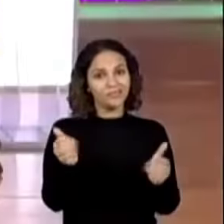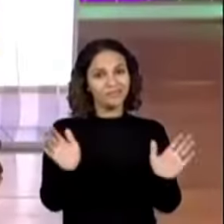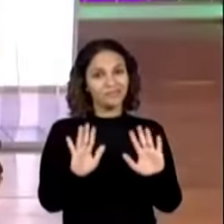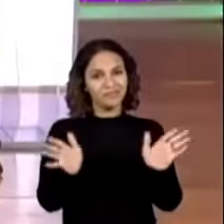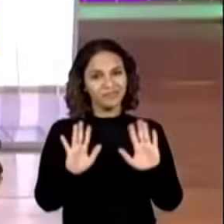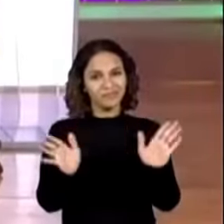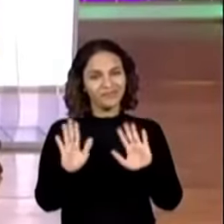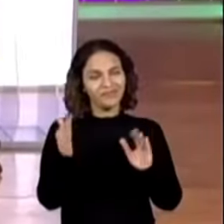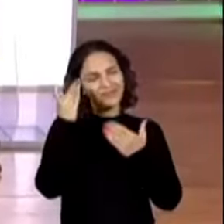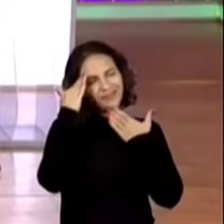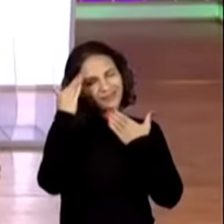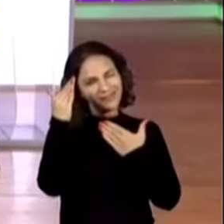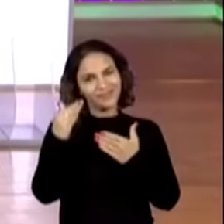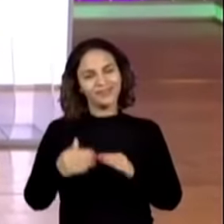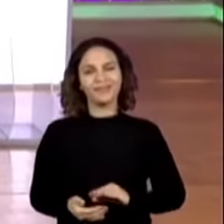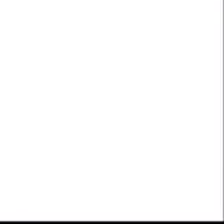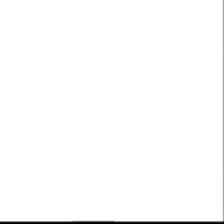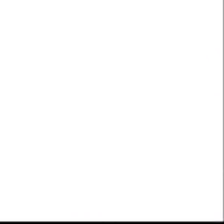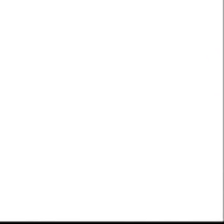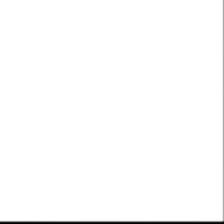tchau, tchau pessoal. Obrigada.